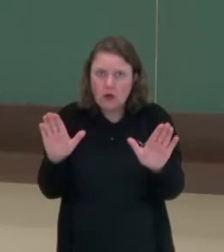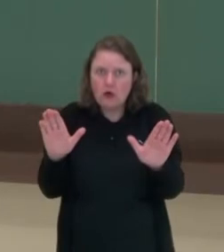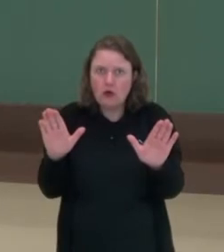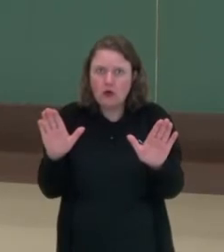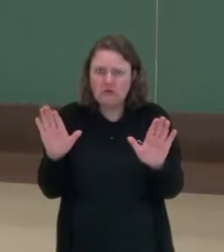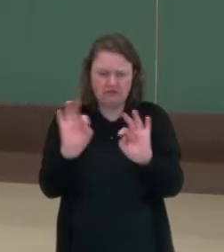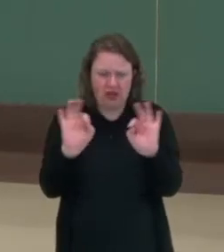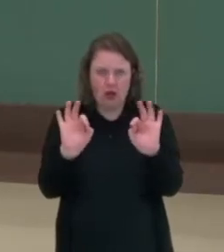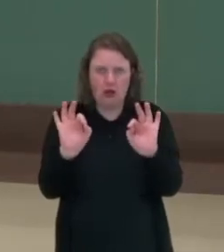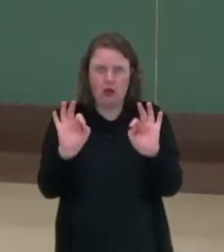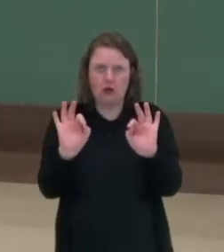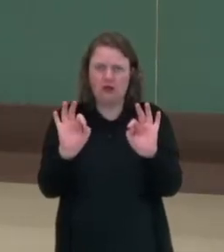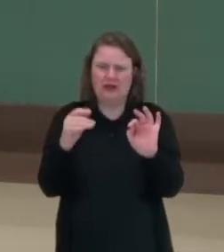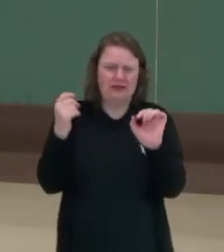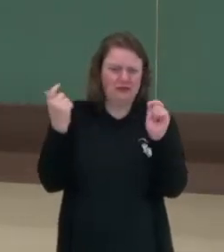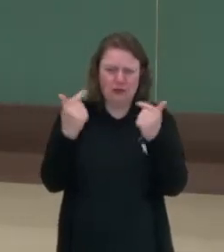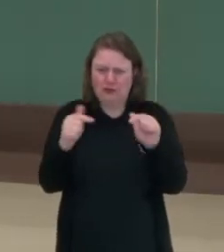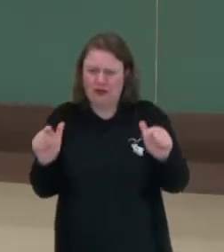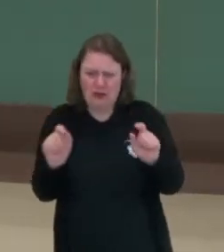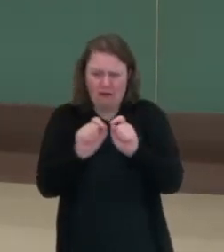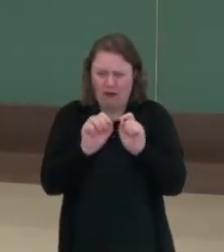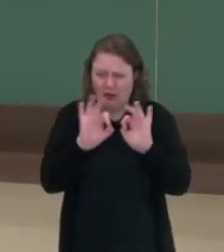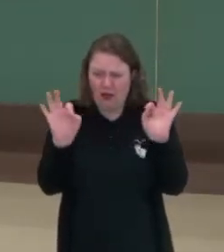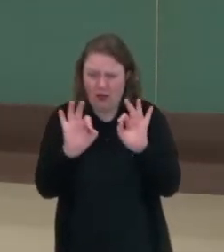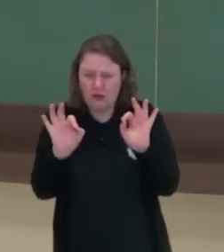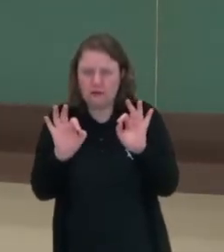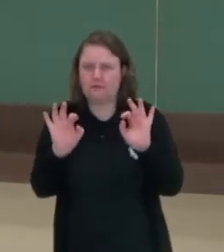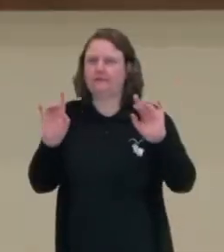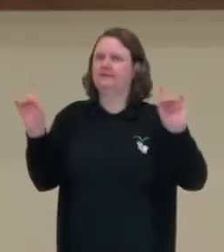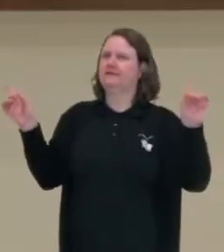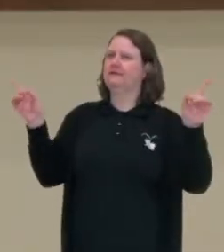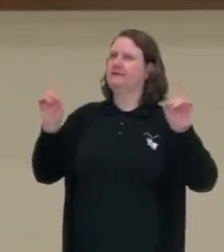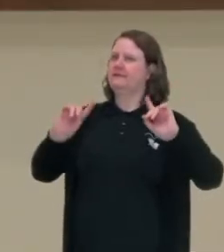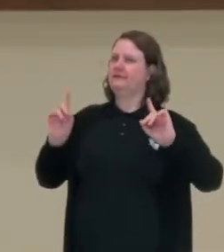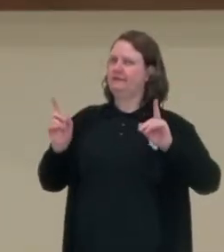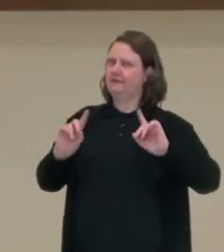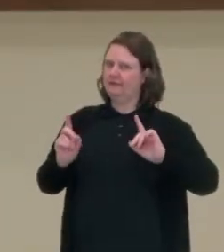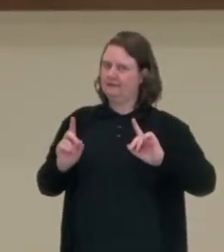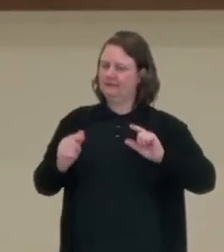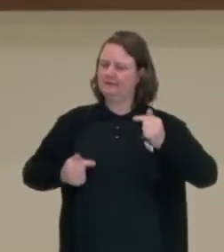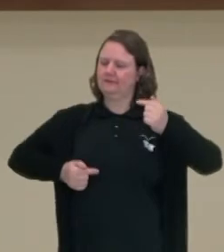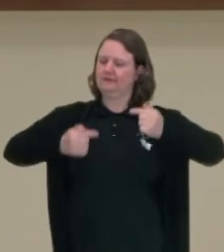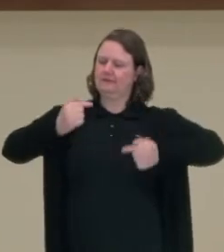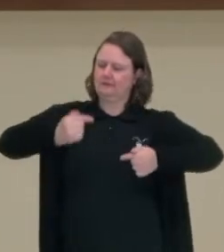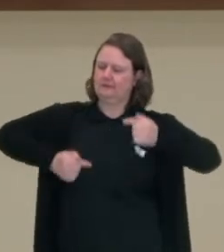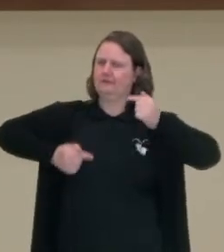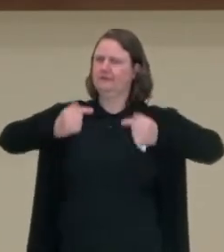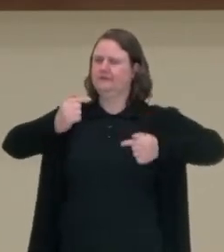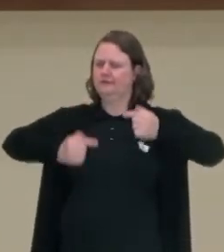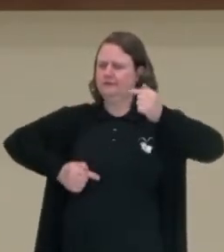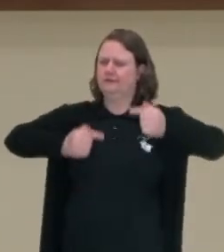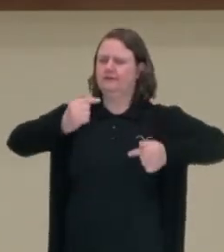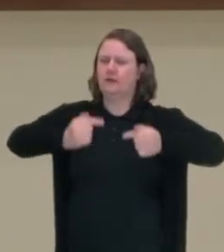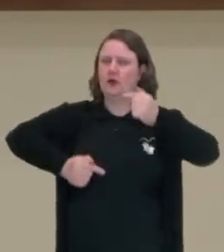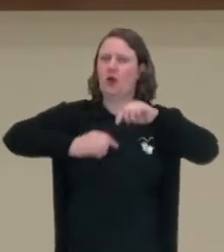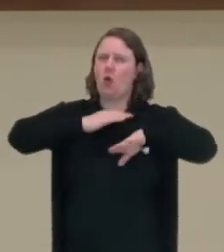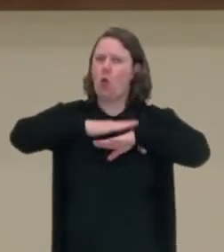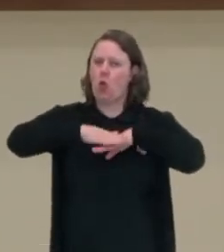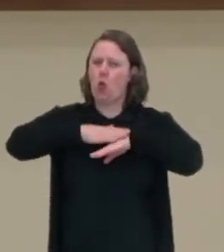a conta e passa a régua? Não tem mais o fazer? Depois de muita discussão, os artistas começam a